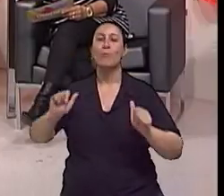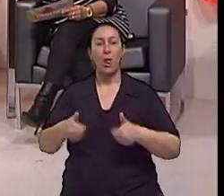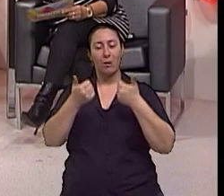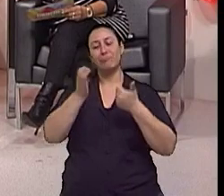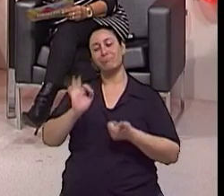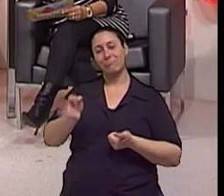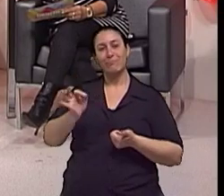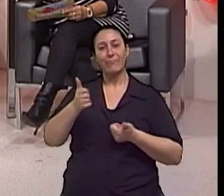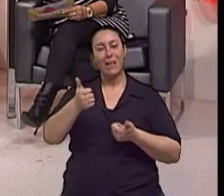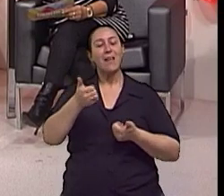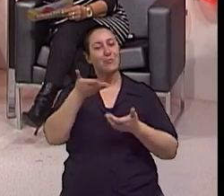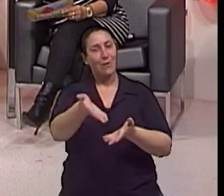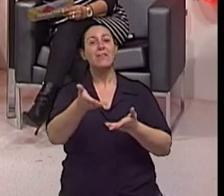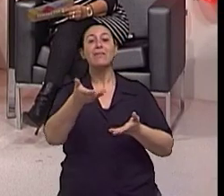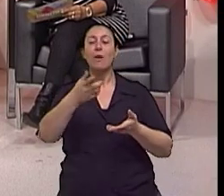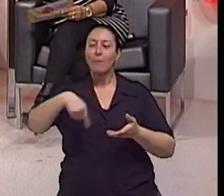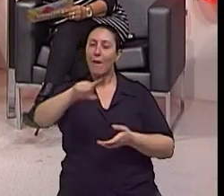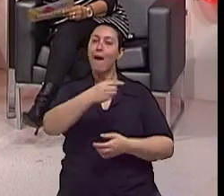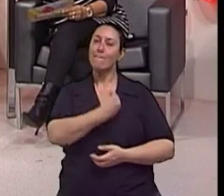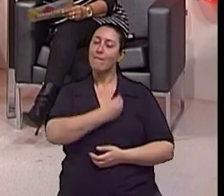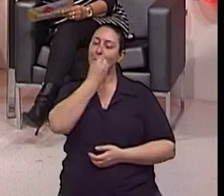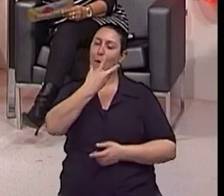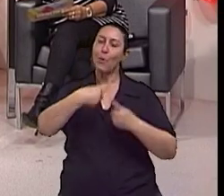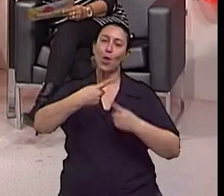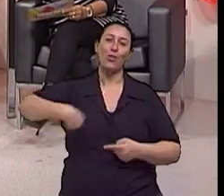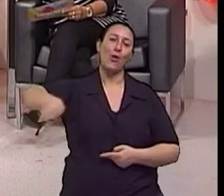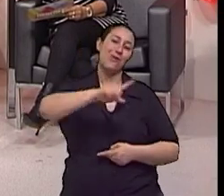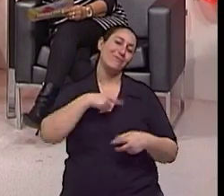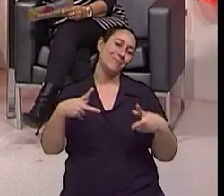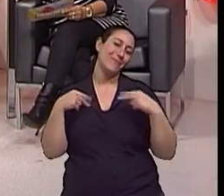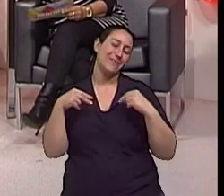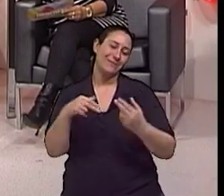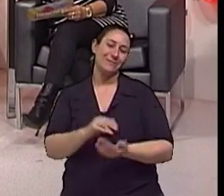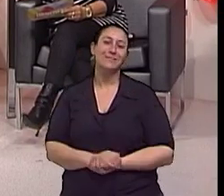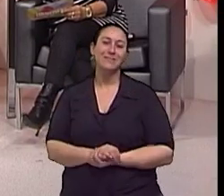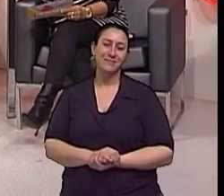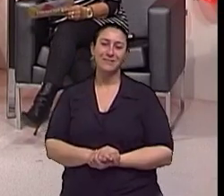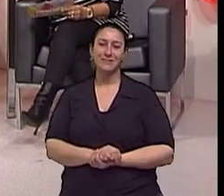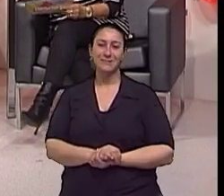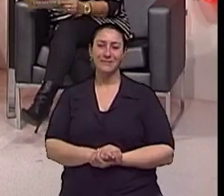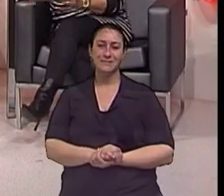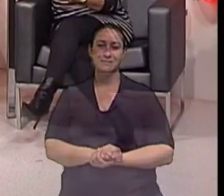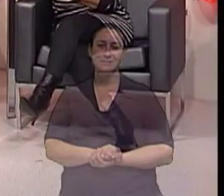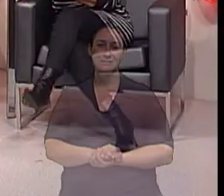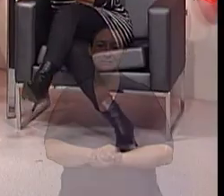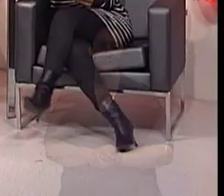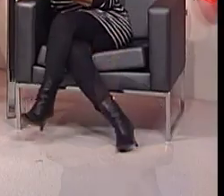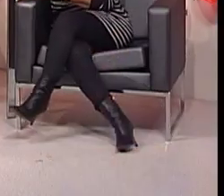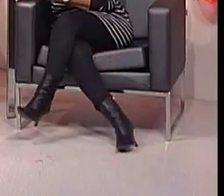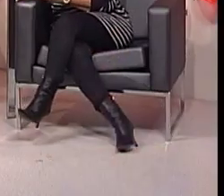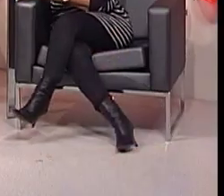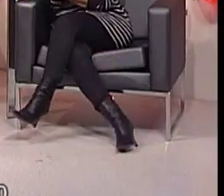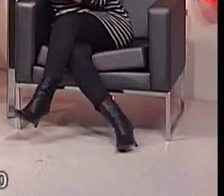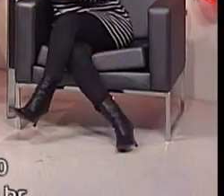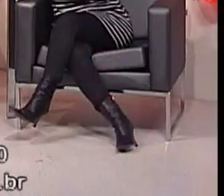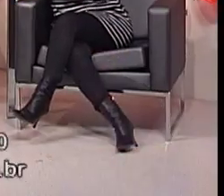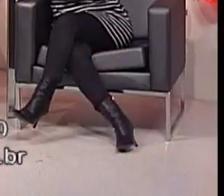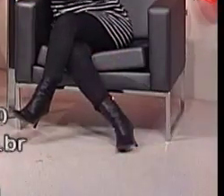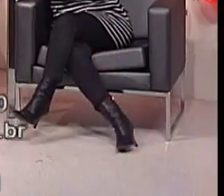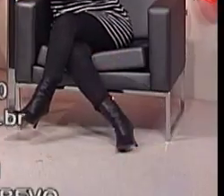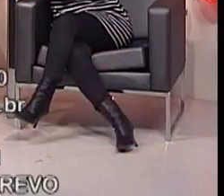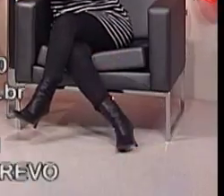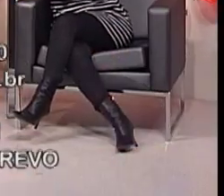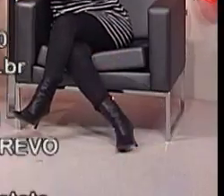doutor? Exatamente. É isso aí, né? Viva bem, porque a gente merece! Tchau, tchau, tchau!